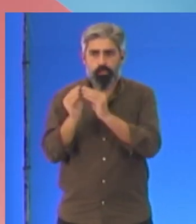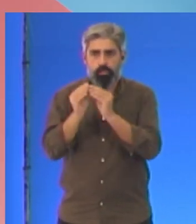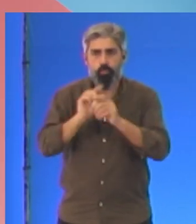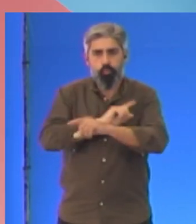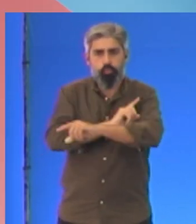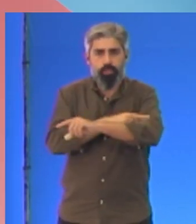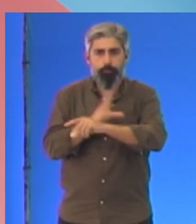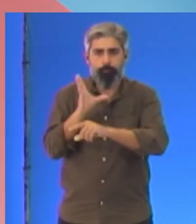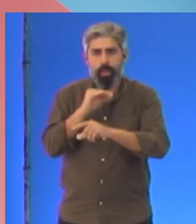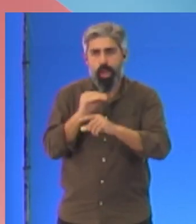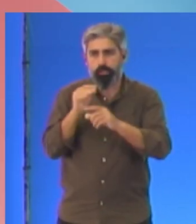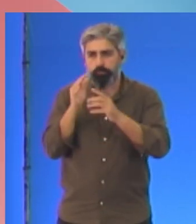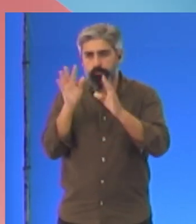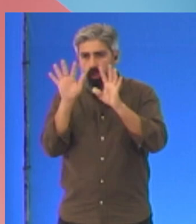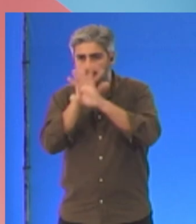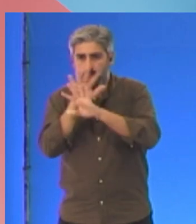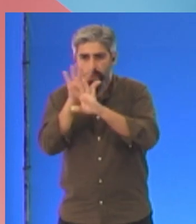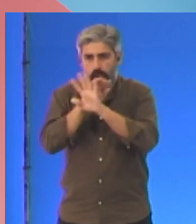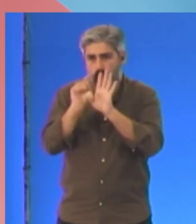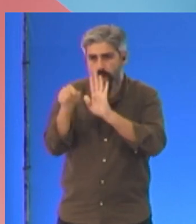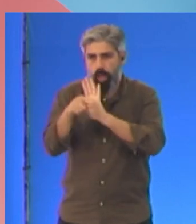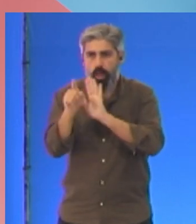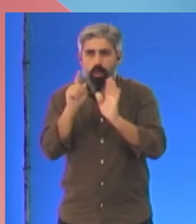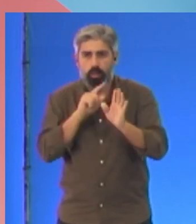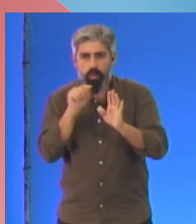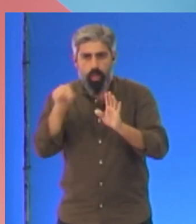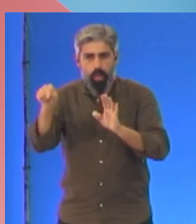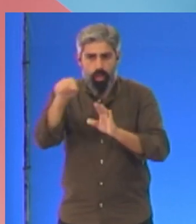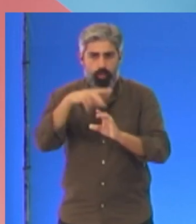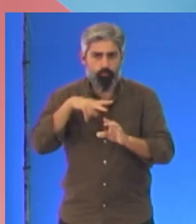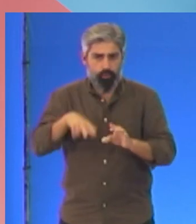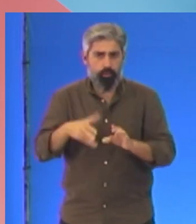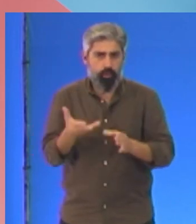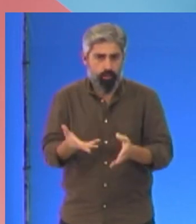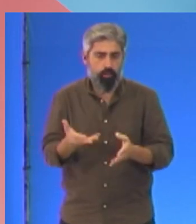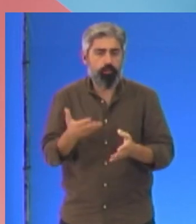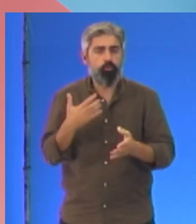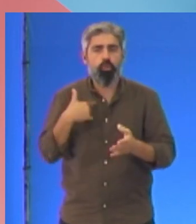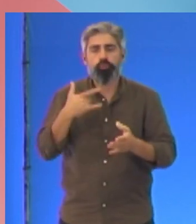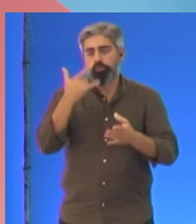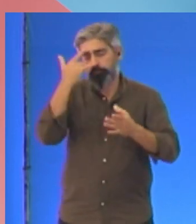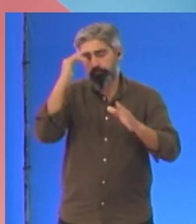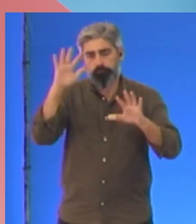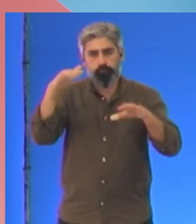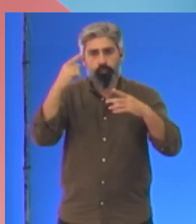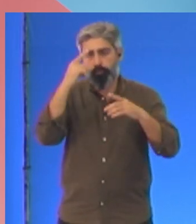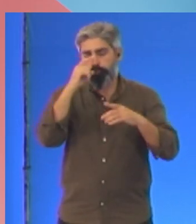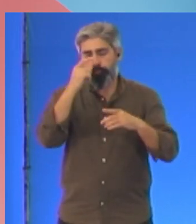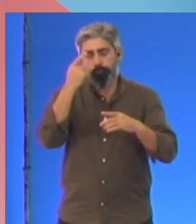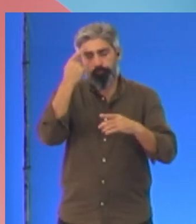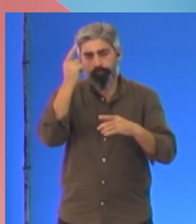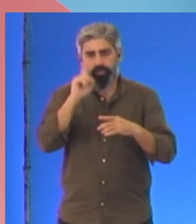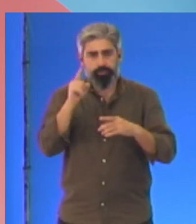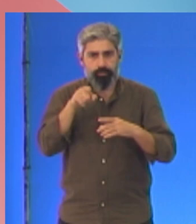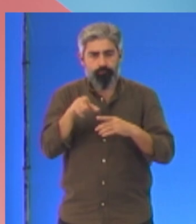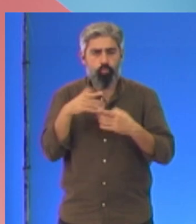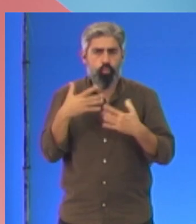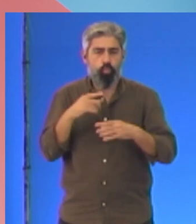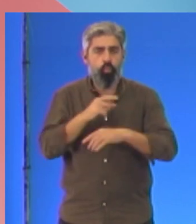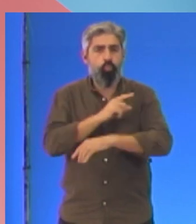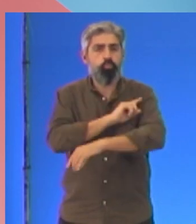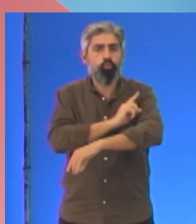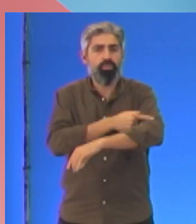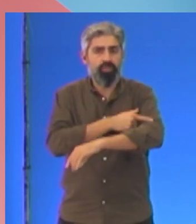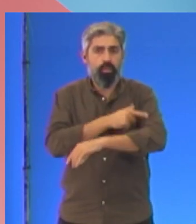poderes mais opacos deste país. Mas não imaginávamos a que ponto chegaria a maldição que é o poder absoluto.